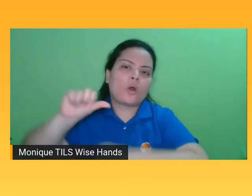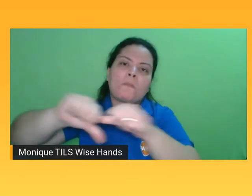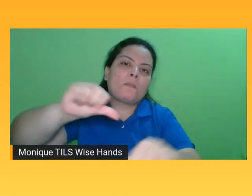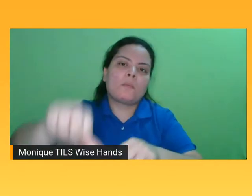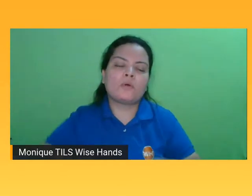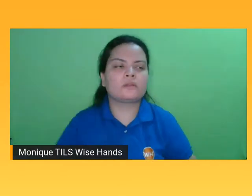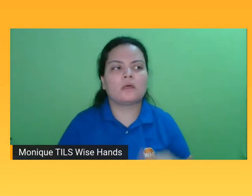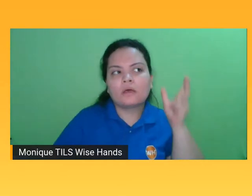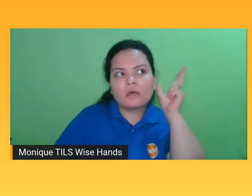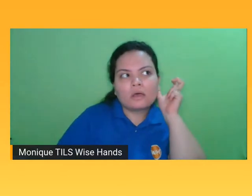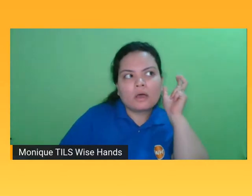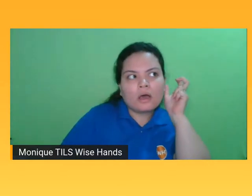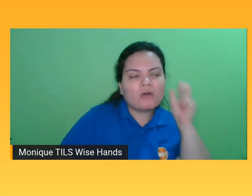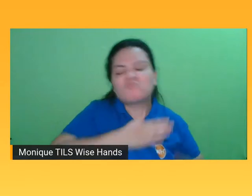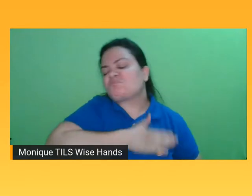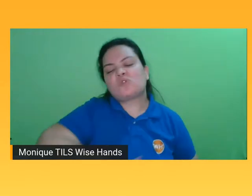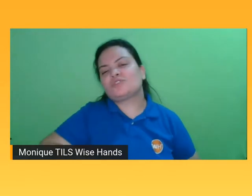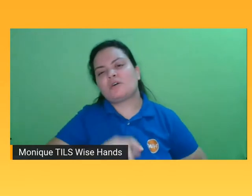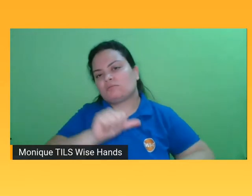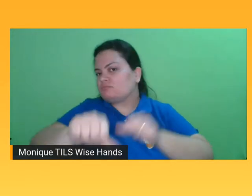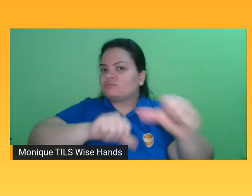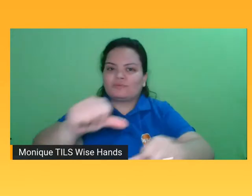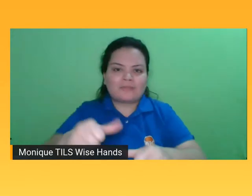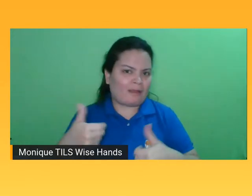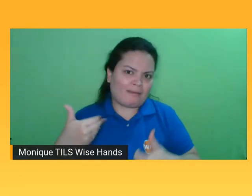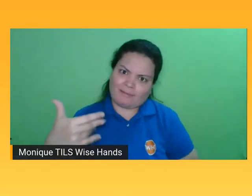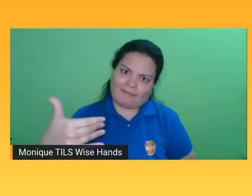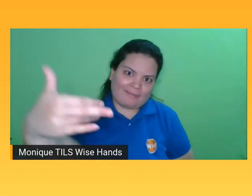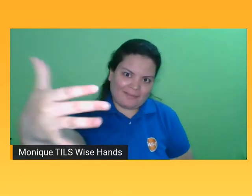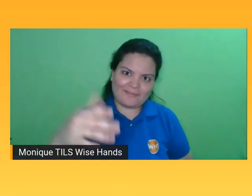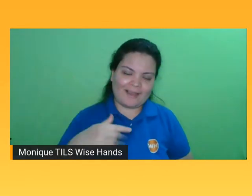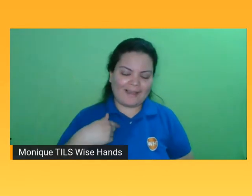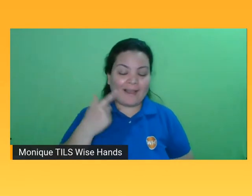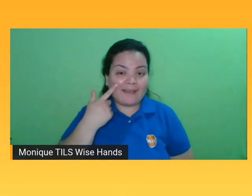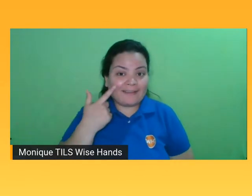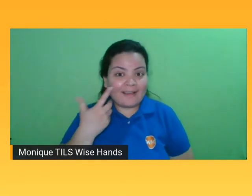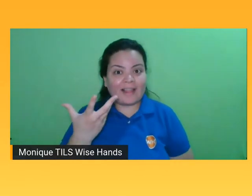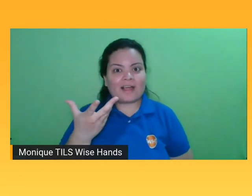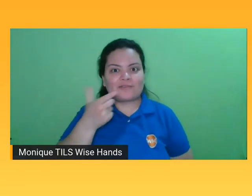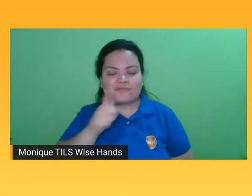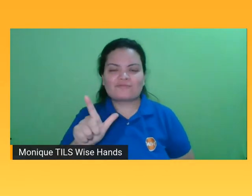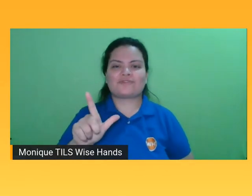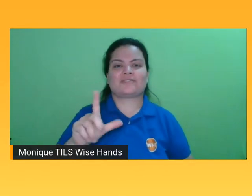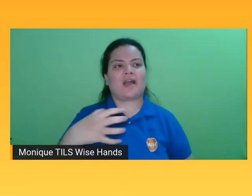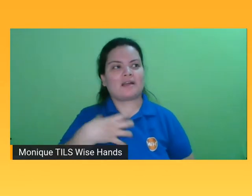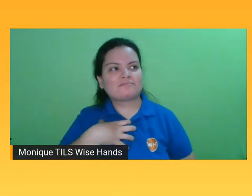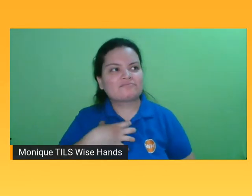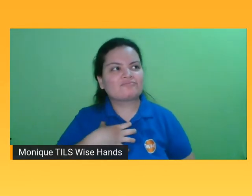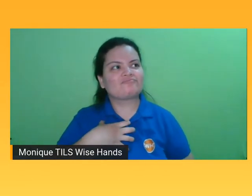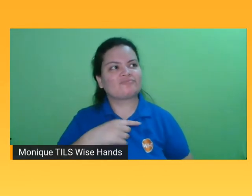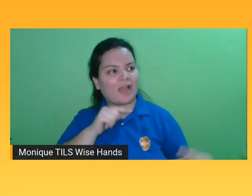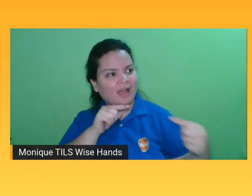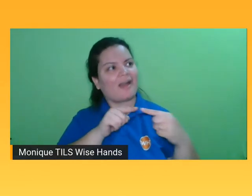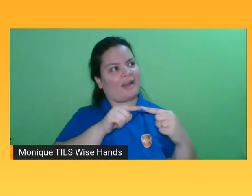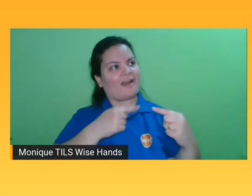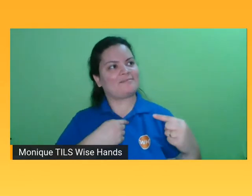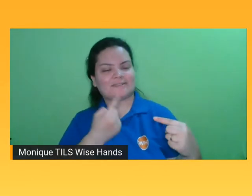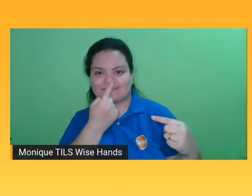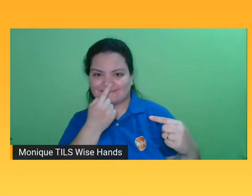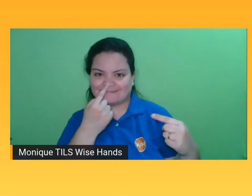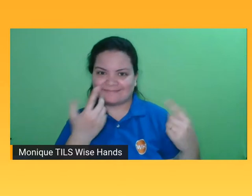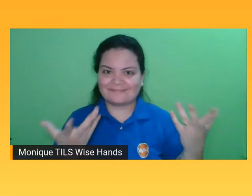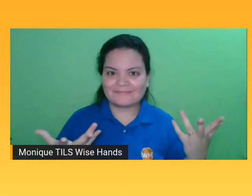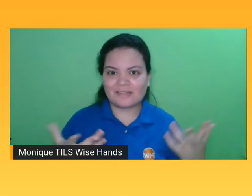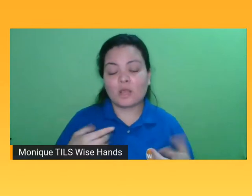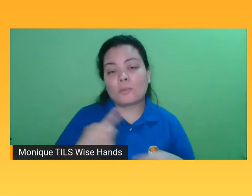e assim vai até encontrar algo que é essencial para ela. Porque, hoje em dia, o que a gente tem de mais precioso é o nosso tempo, e a gente não